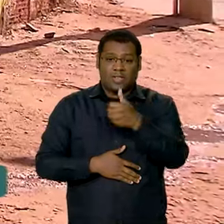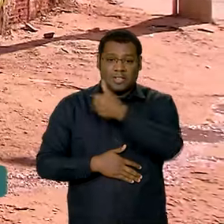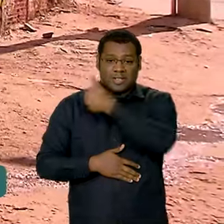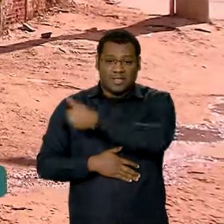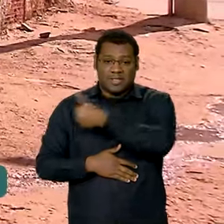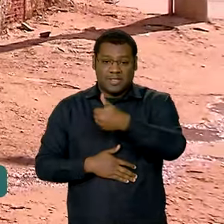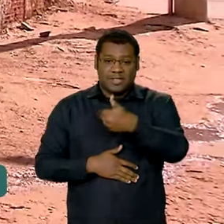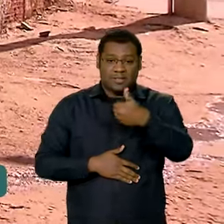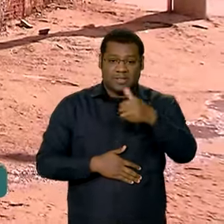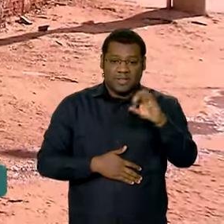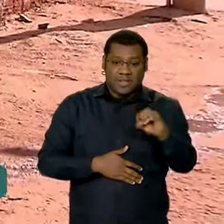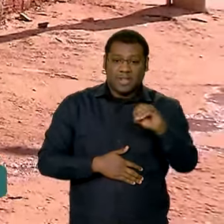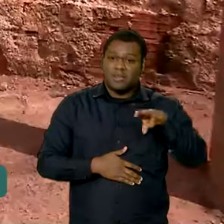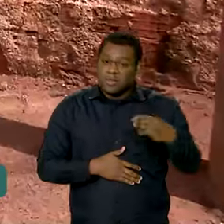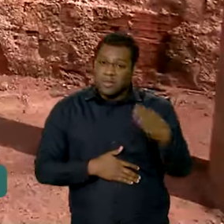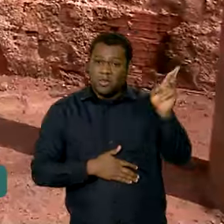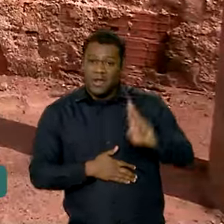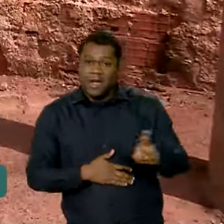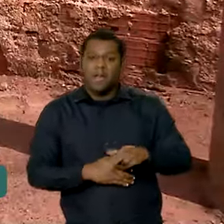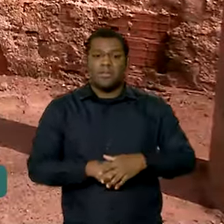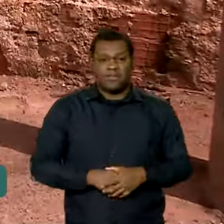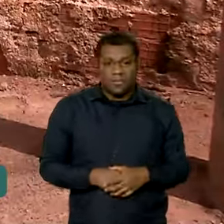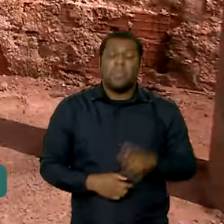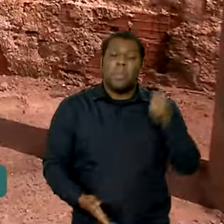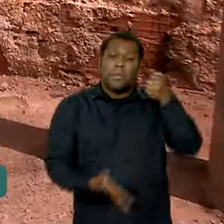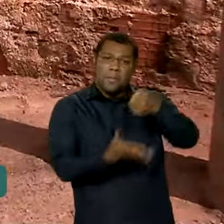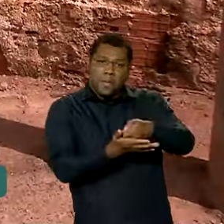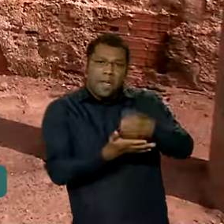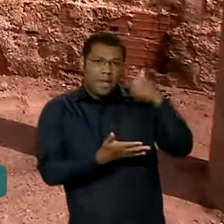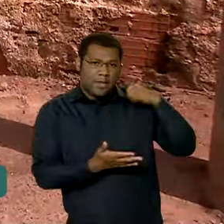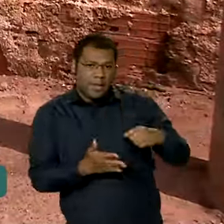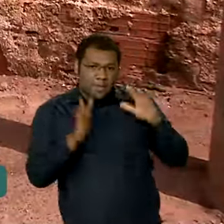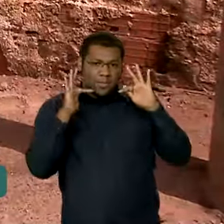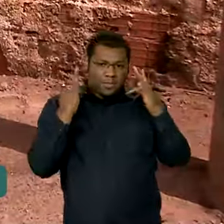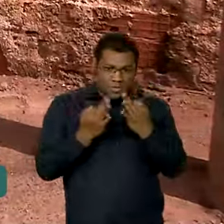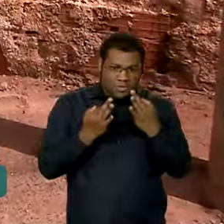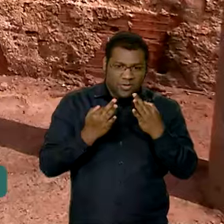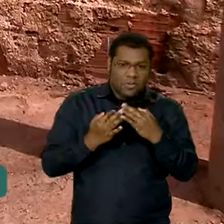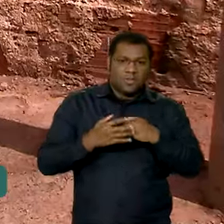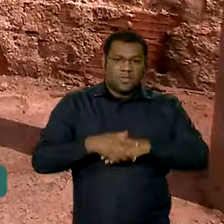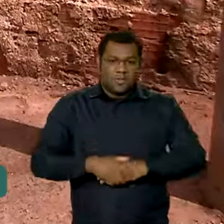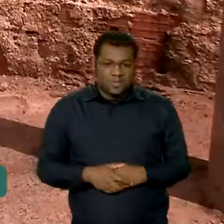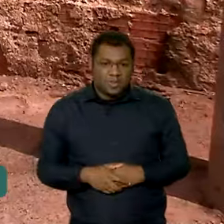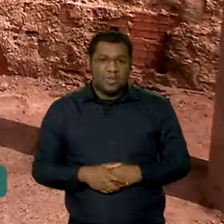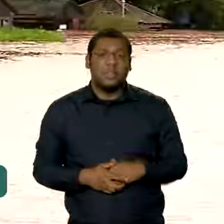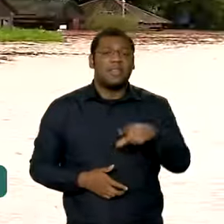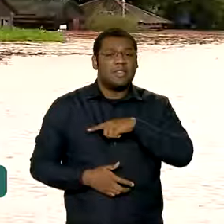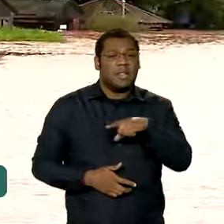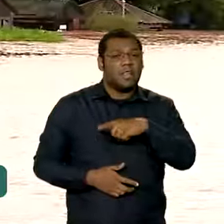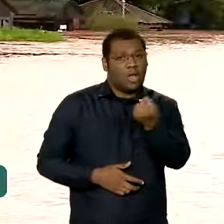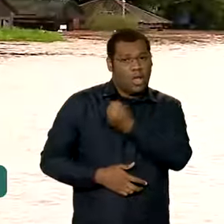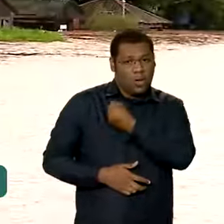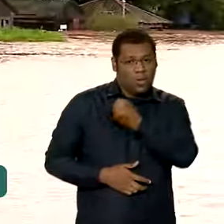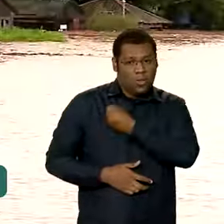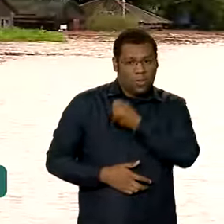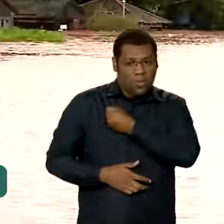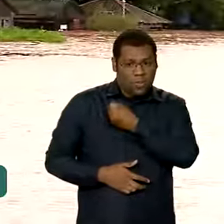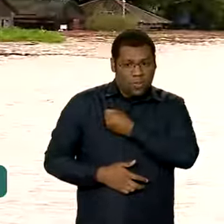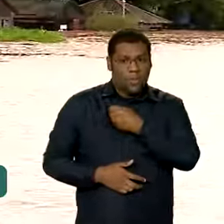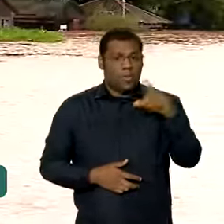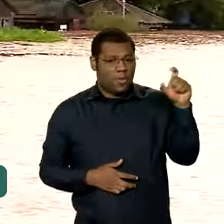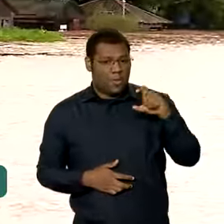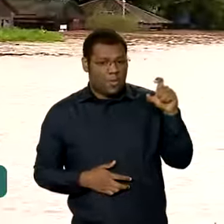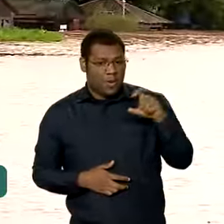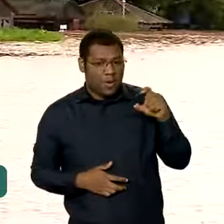pagamentos do Bolsa Família seguem um cronograma de acordo com o final do número de identificação social. Mas, nas cidades